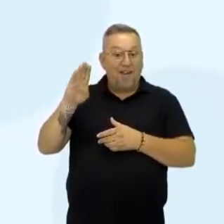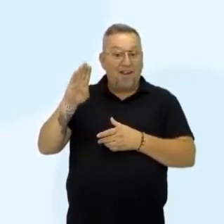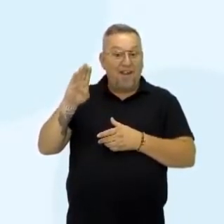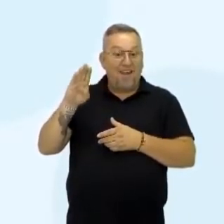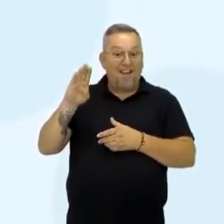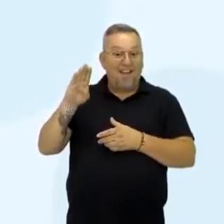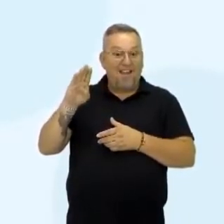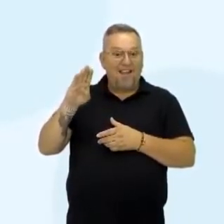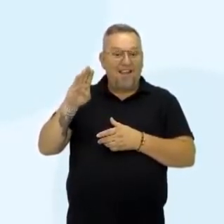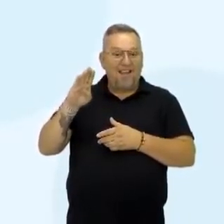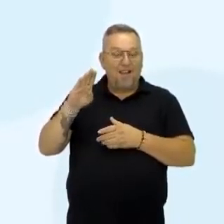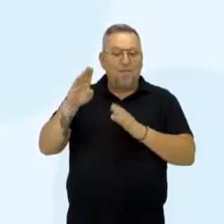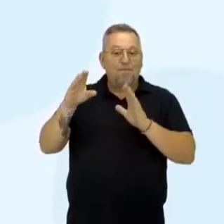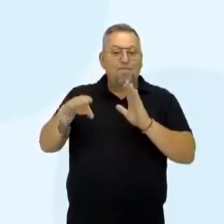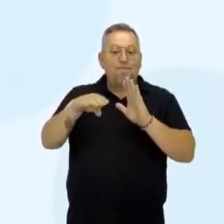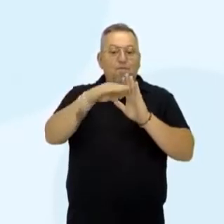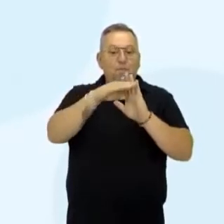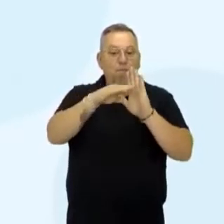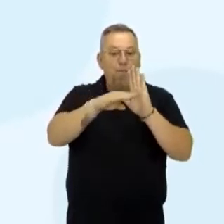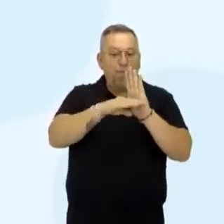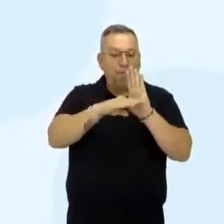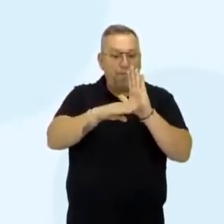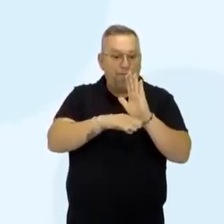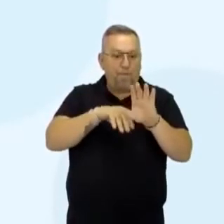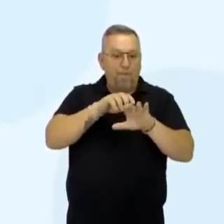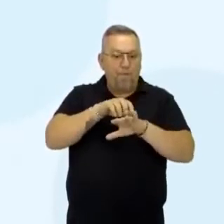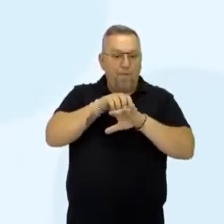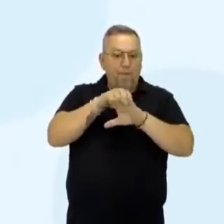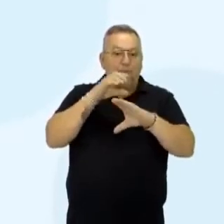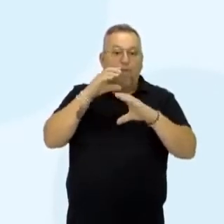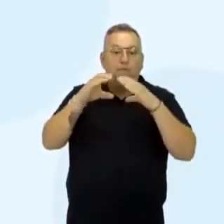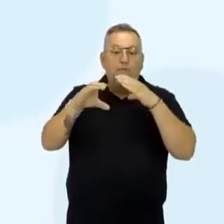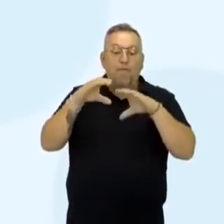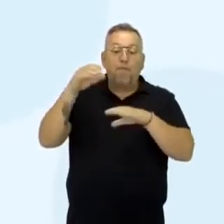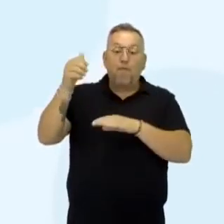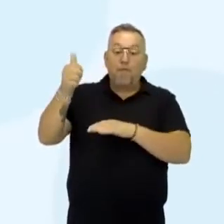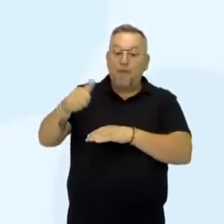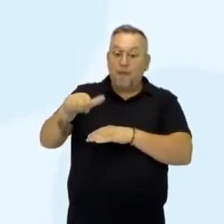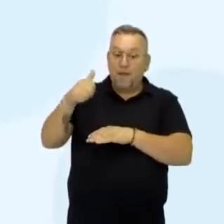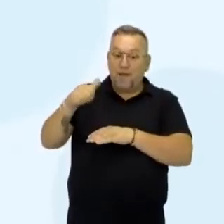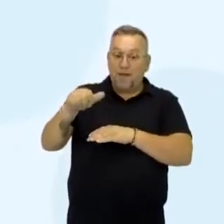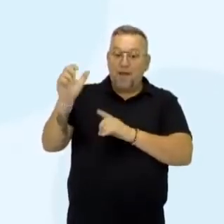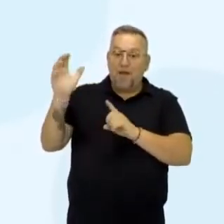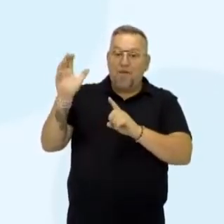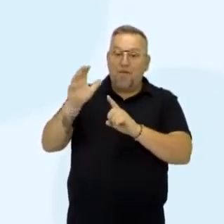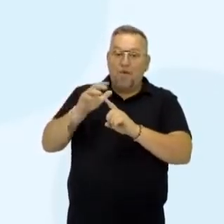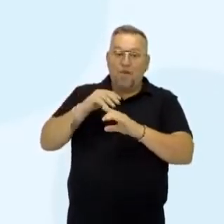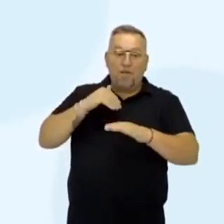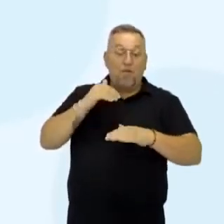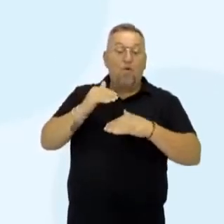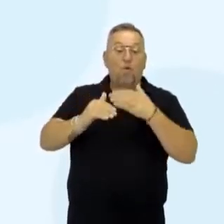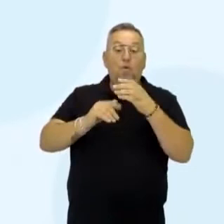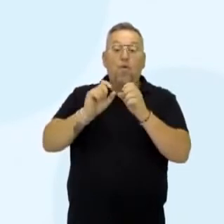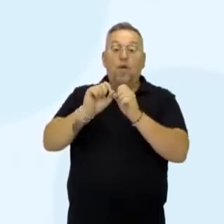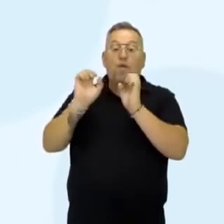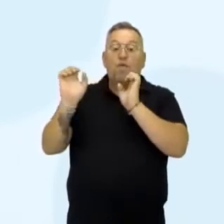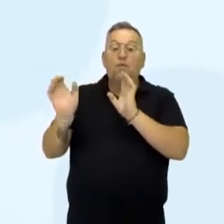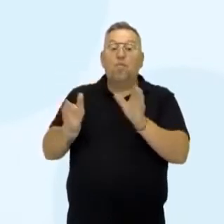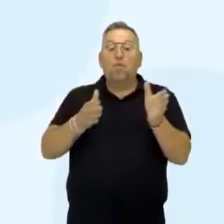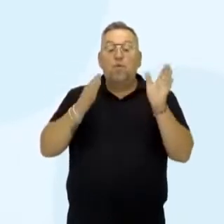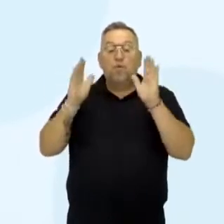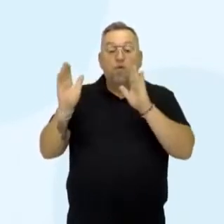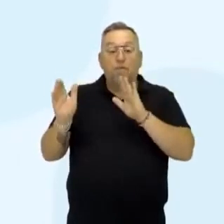EF07GE07B, categorizar as sedes de transporte e comunicação e analisar influências nos